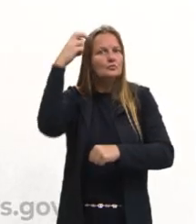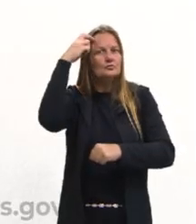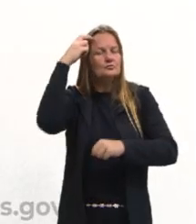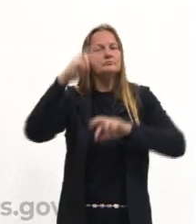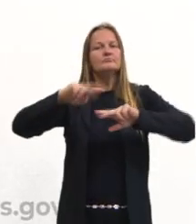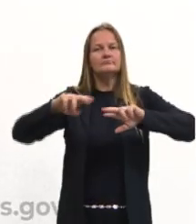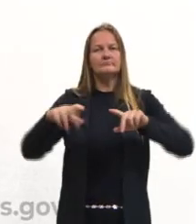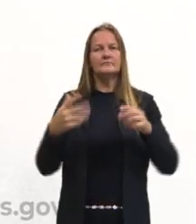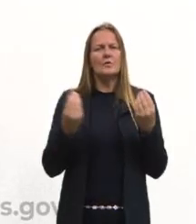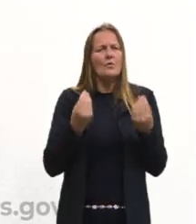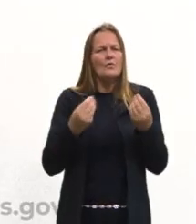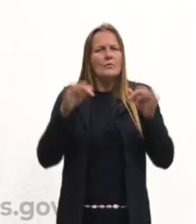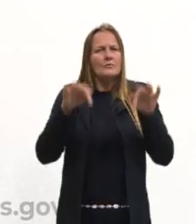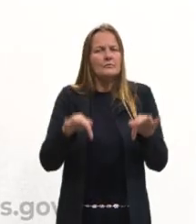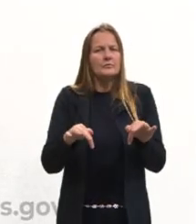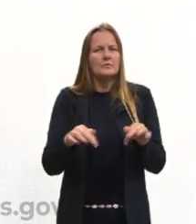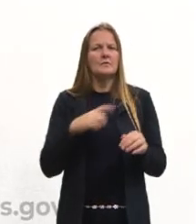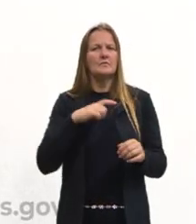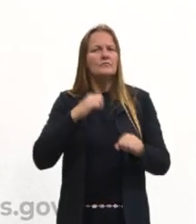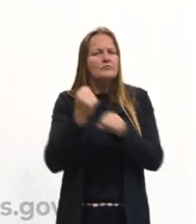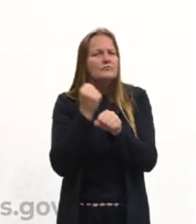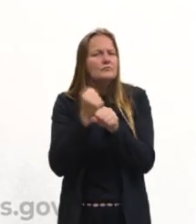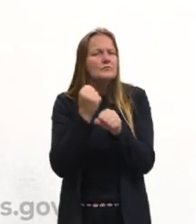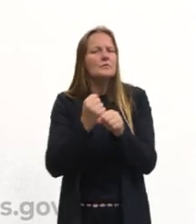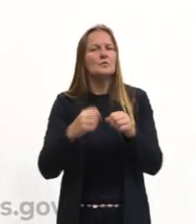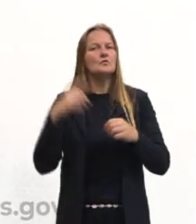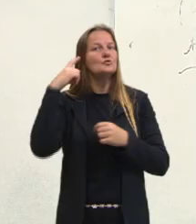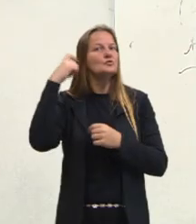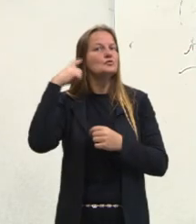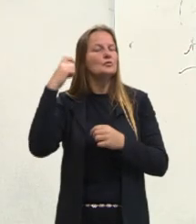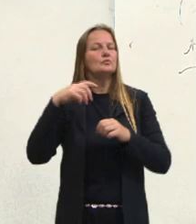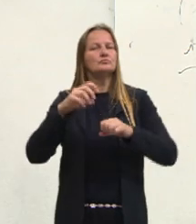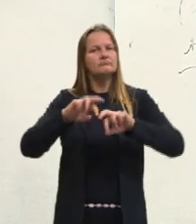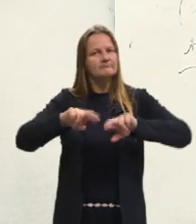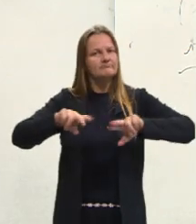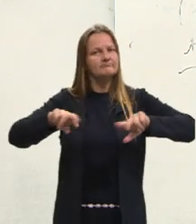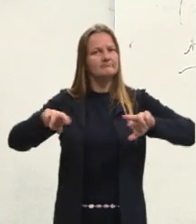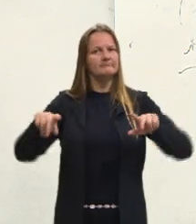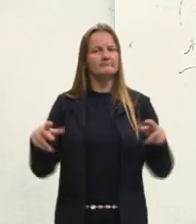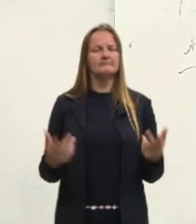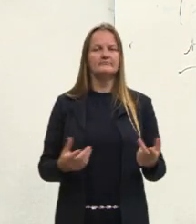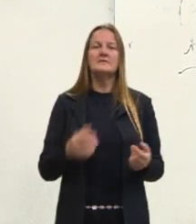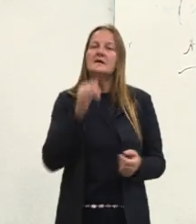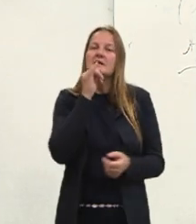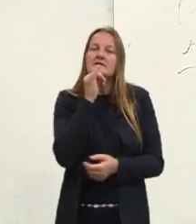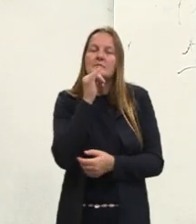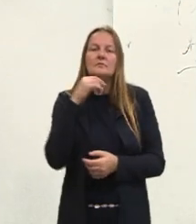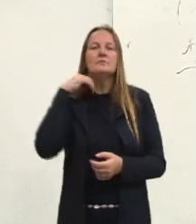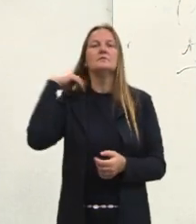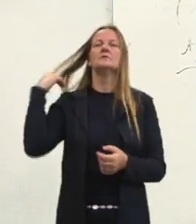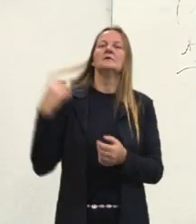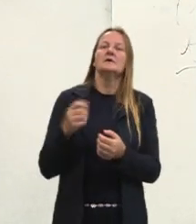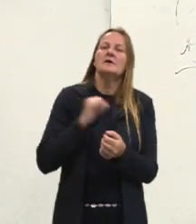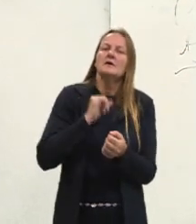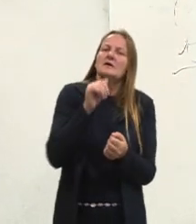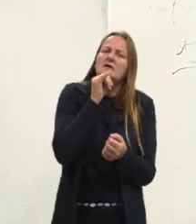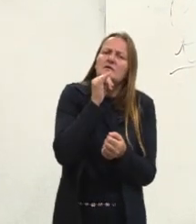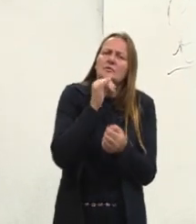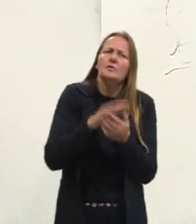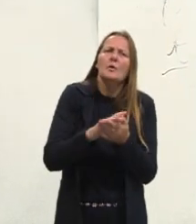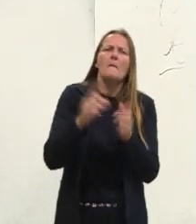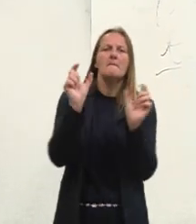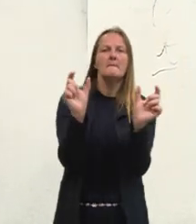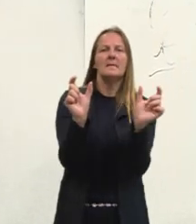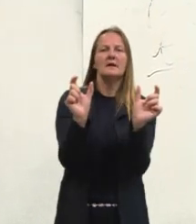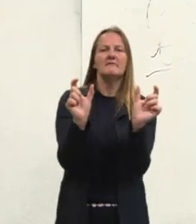acabou produzindo esses sons diferentes. Então, por exemplo, essa palavra aqui,